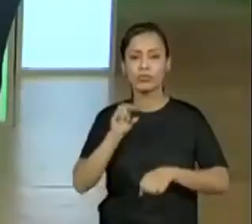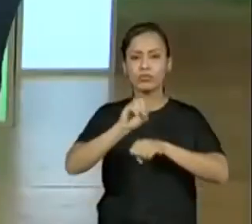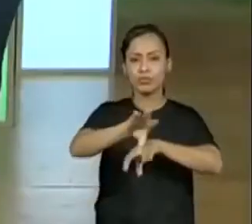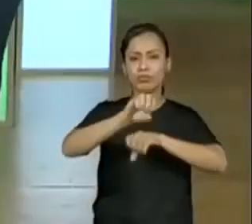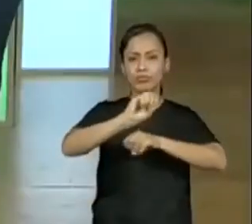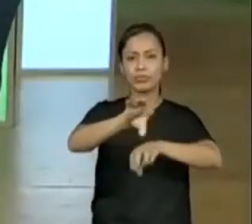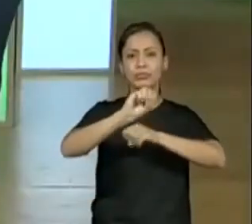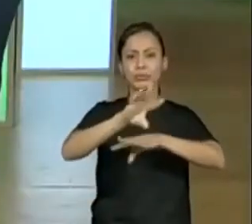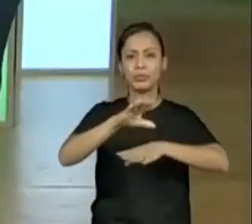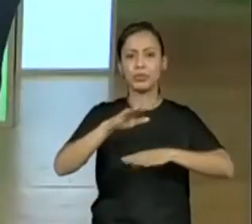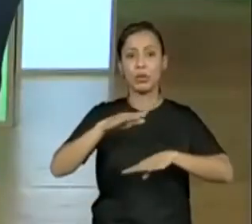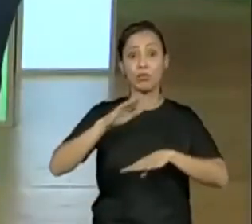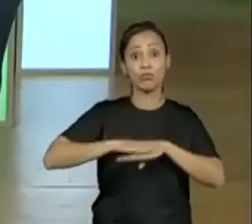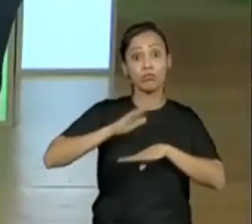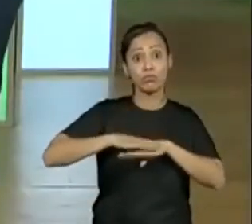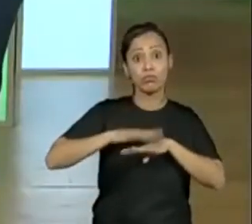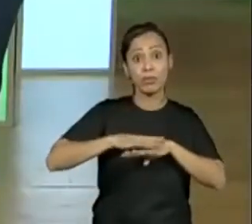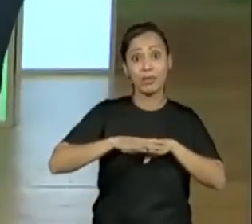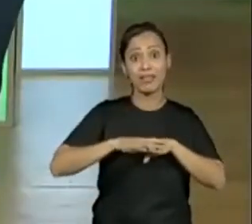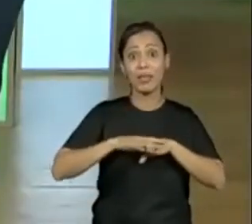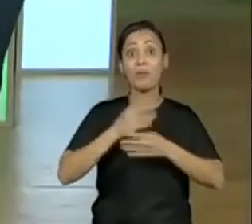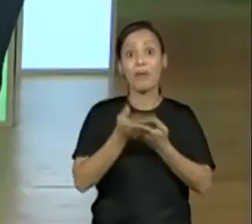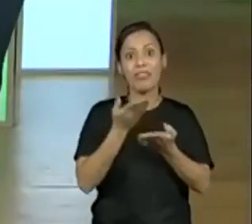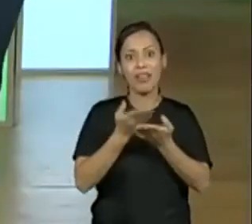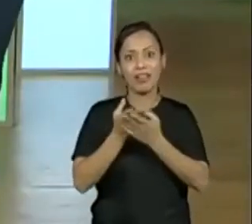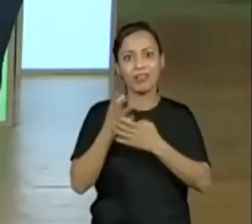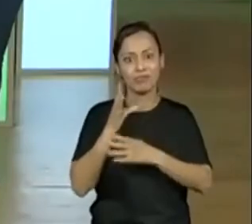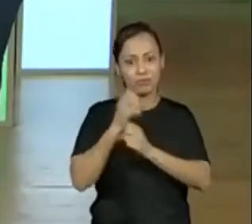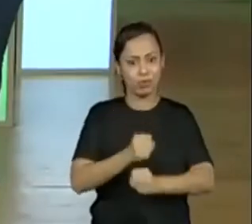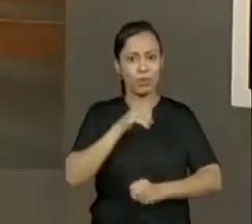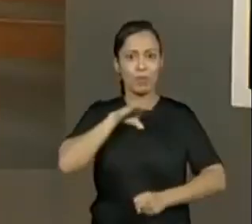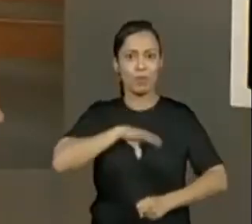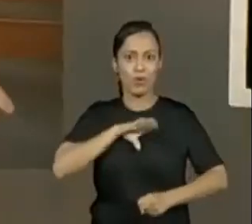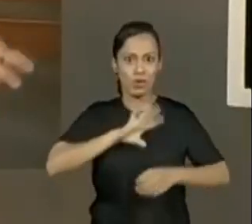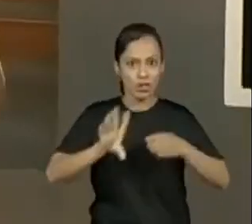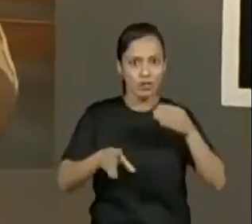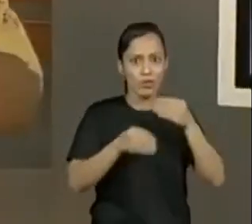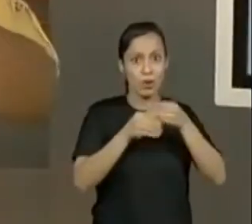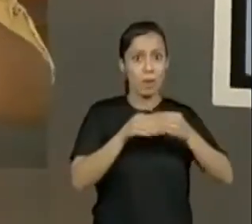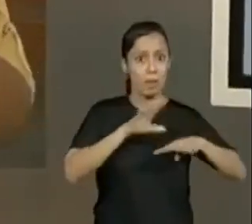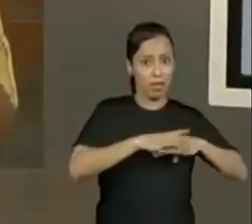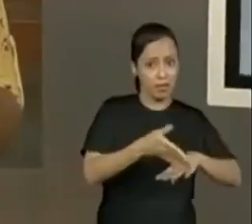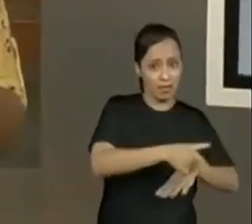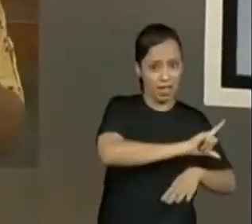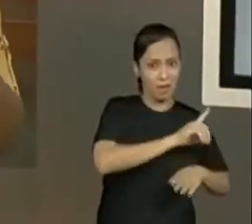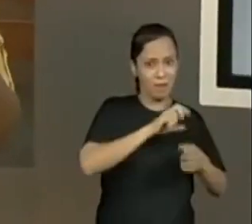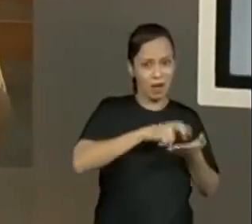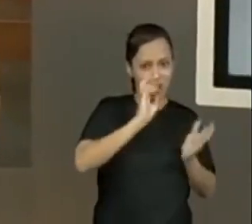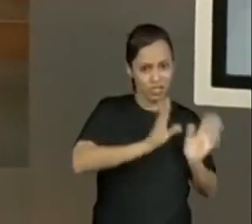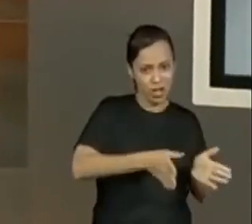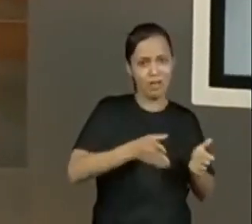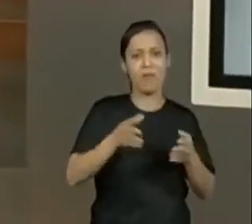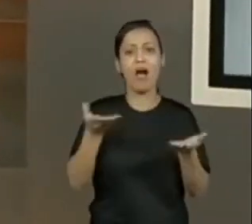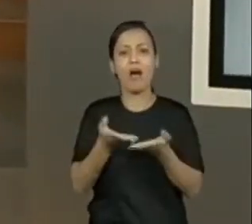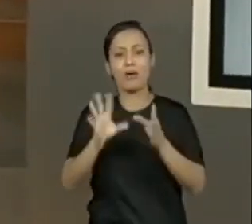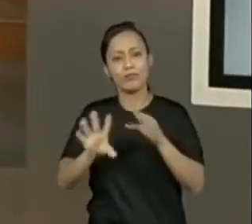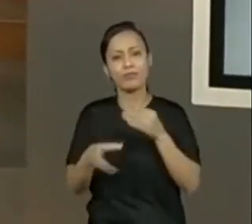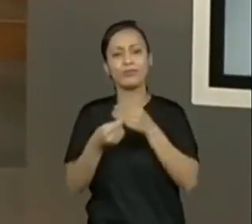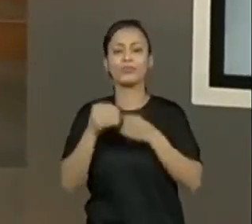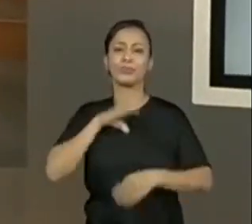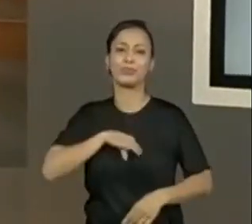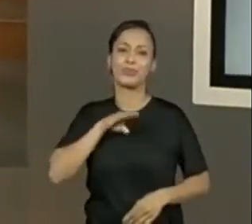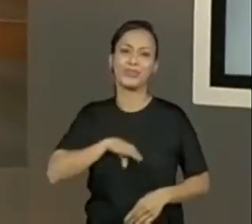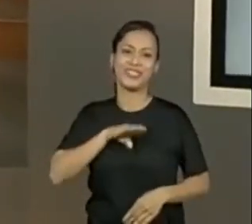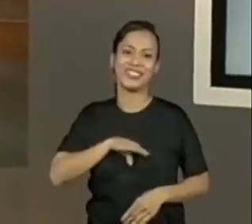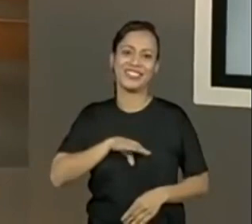com as professoras aí no chat, com vocês aí de casa. Então, vamos dar sequência, a nossa sequência didática do Aprender Sempre,